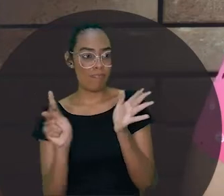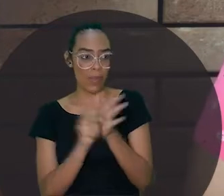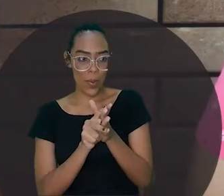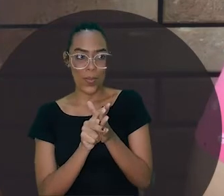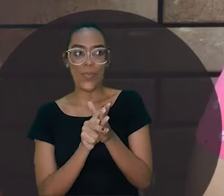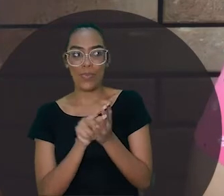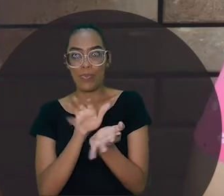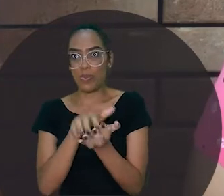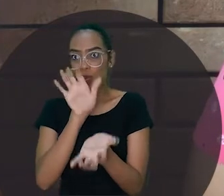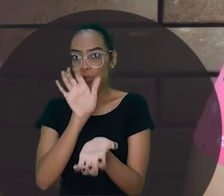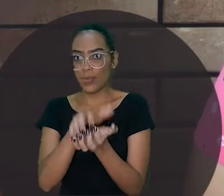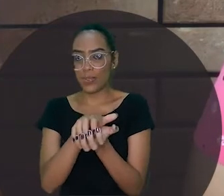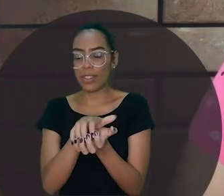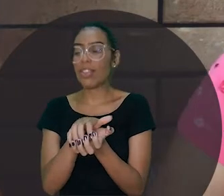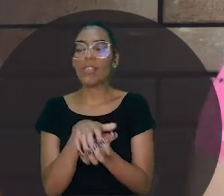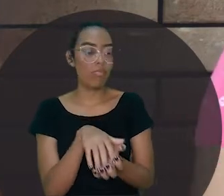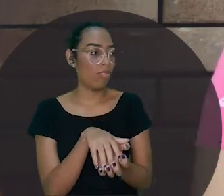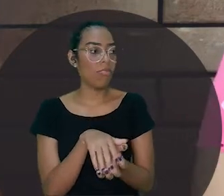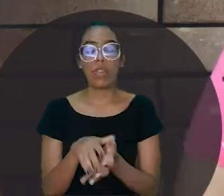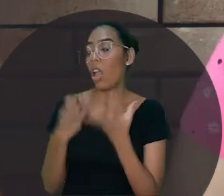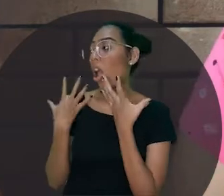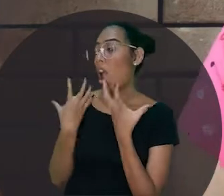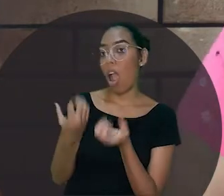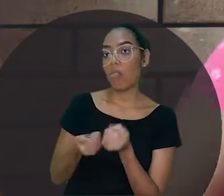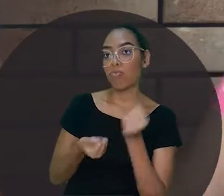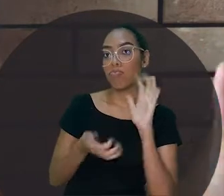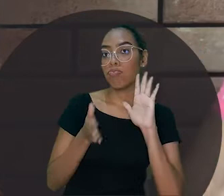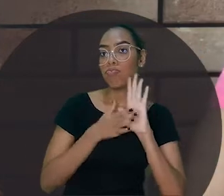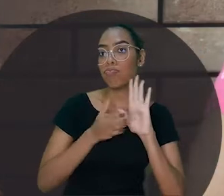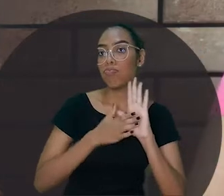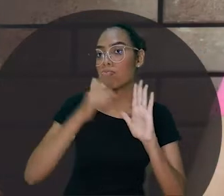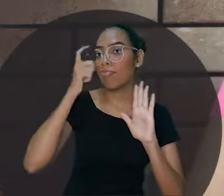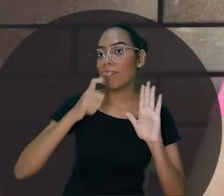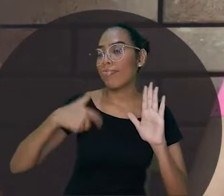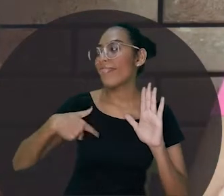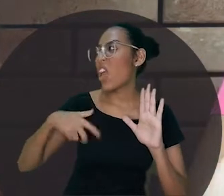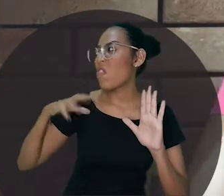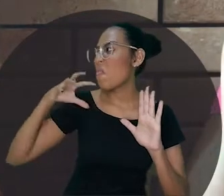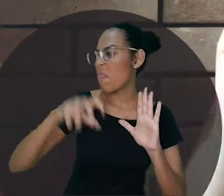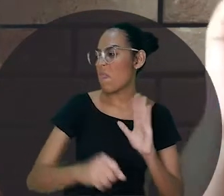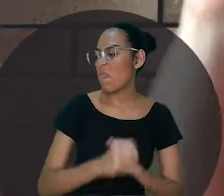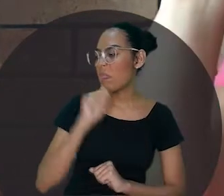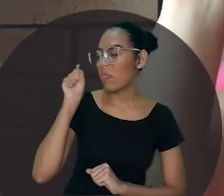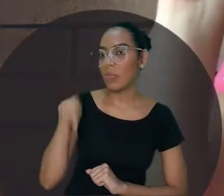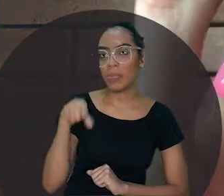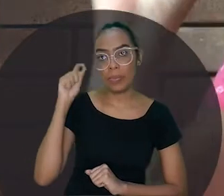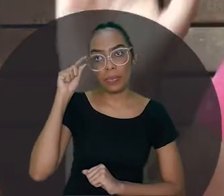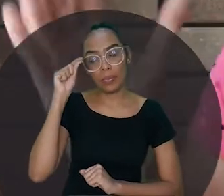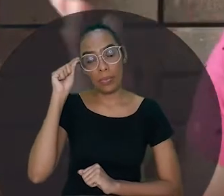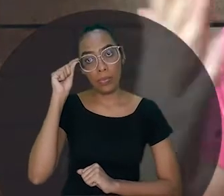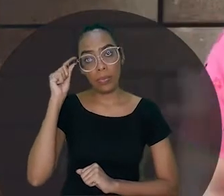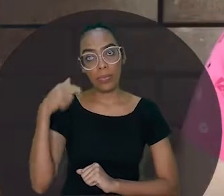Gente, é uma missão difícil, né? Mas o macaco aceitou. E ele disse, pode deixar comigo, criador, que eu vou lá.